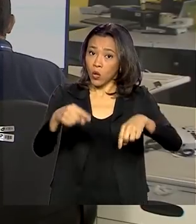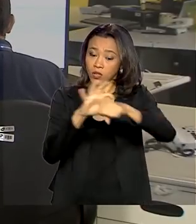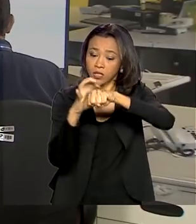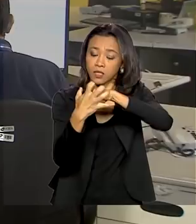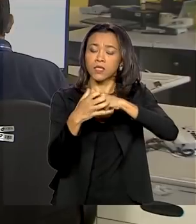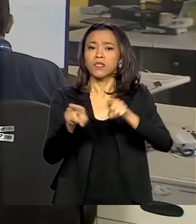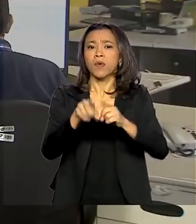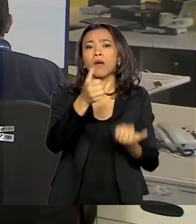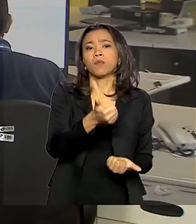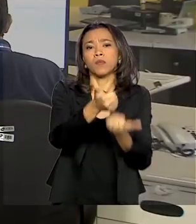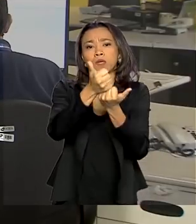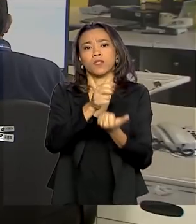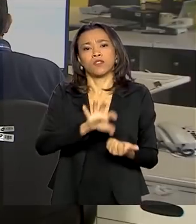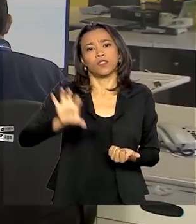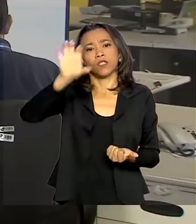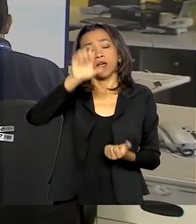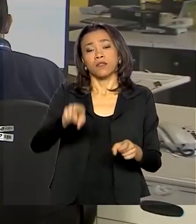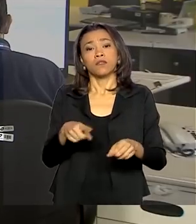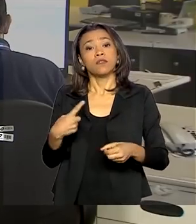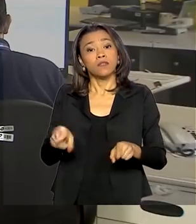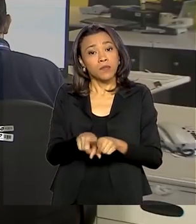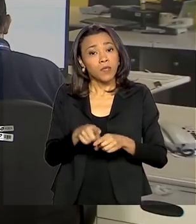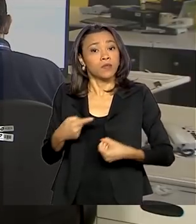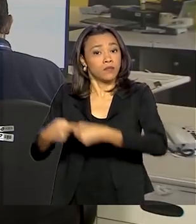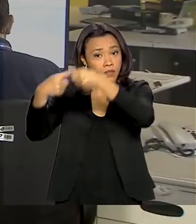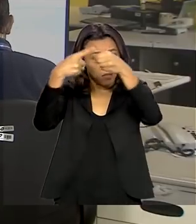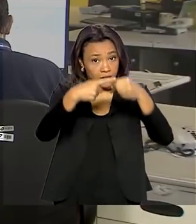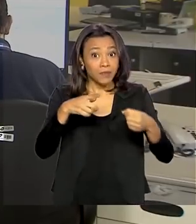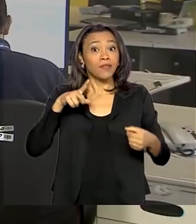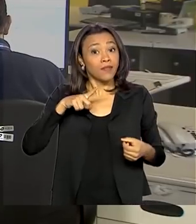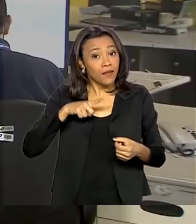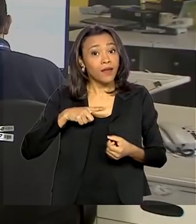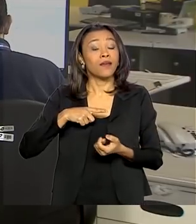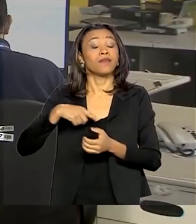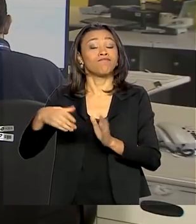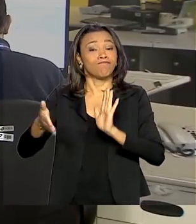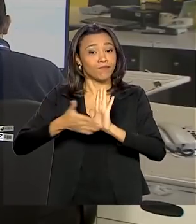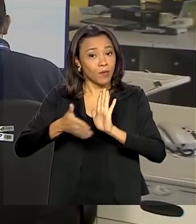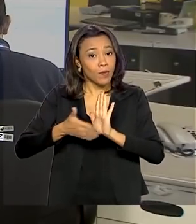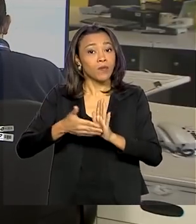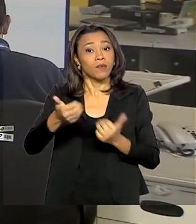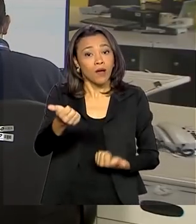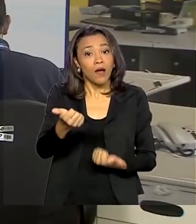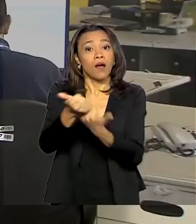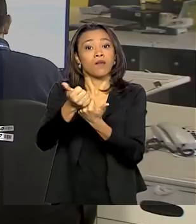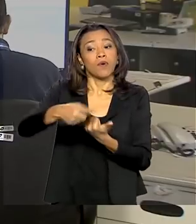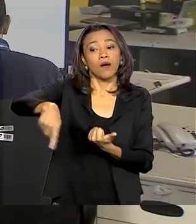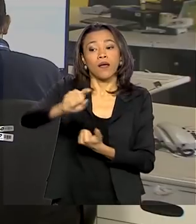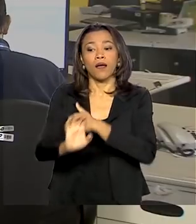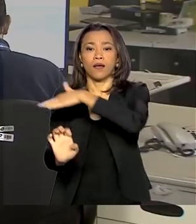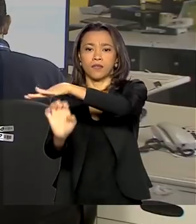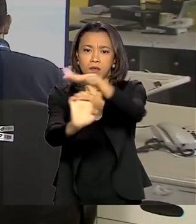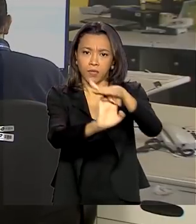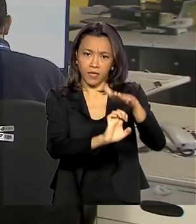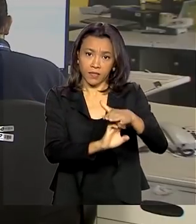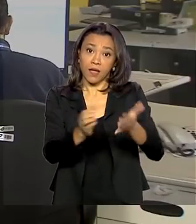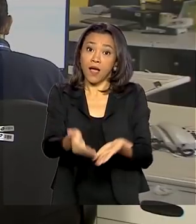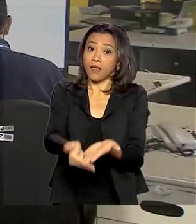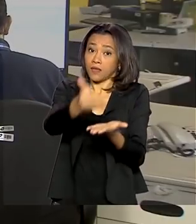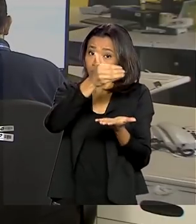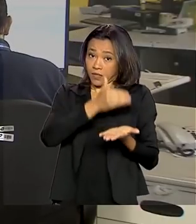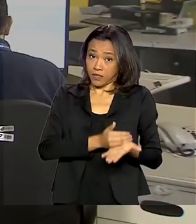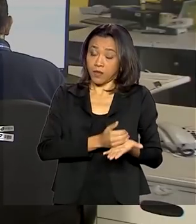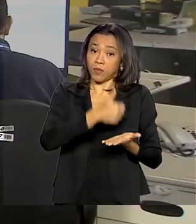aos estados e municípios, há também medidas para socorrer empresas. Além da antecipação do pagamento do 13º para